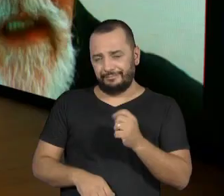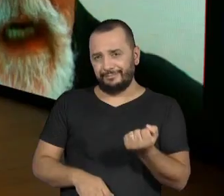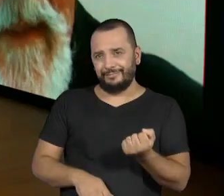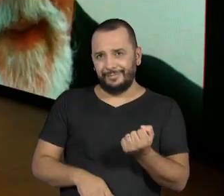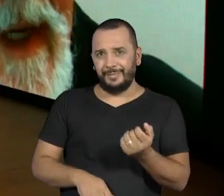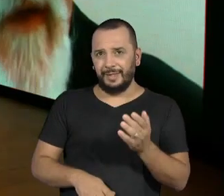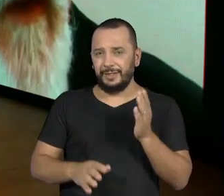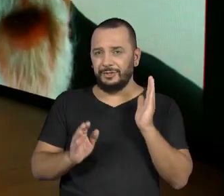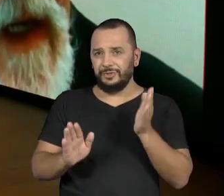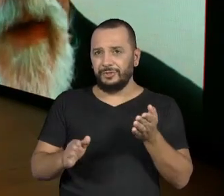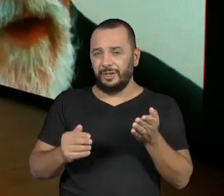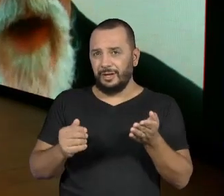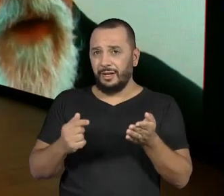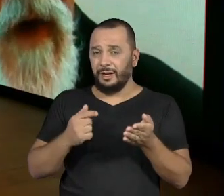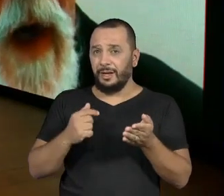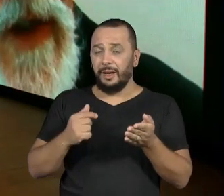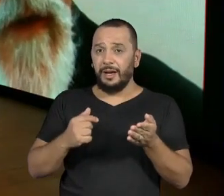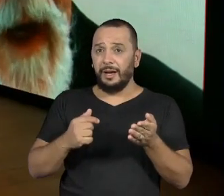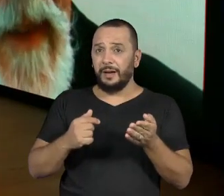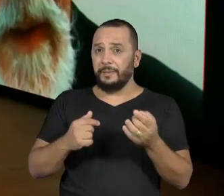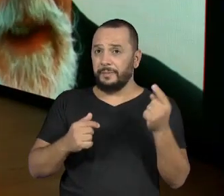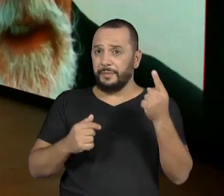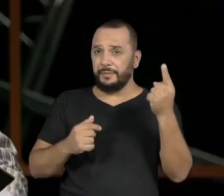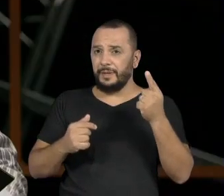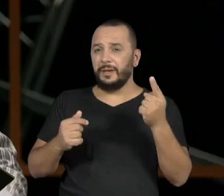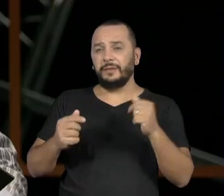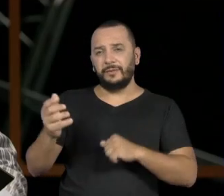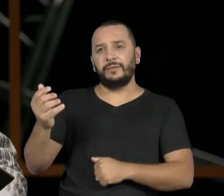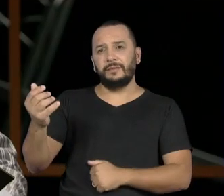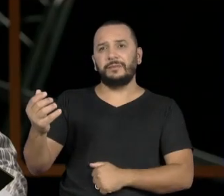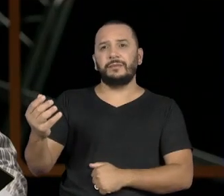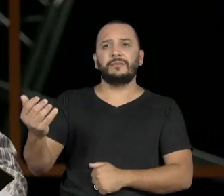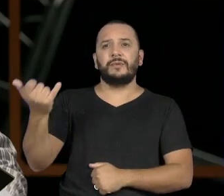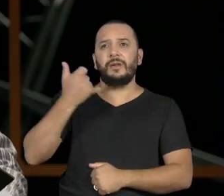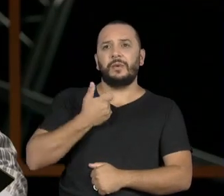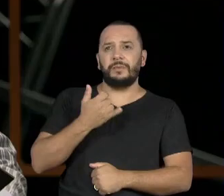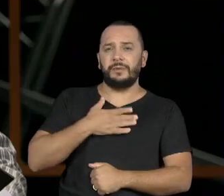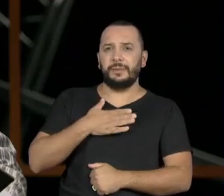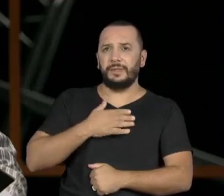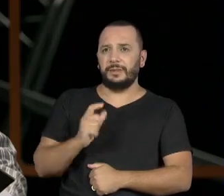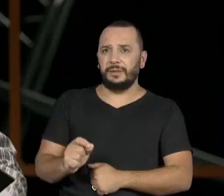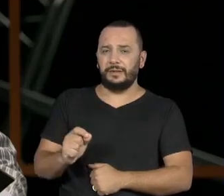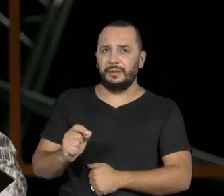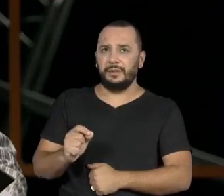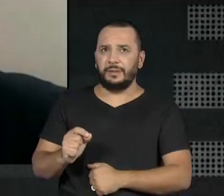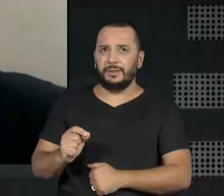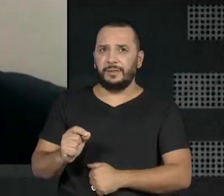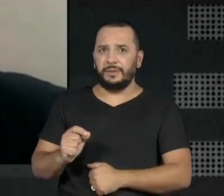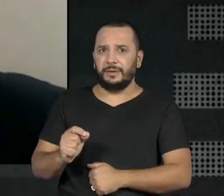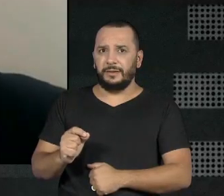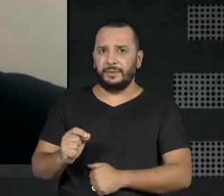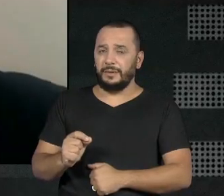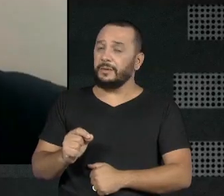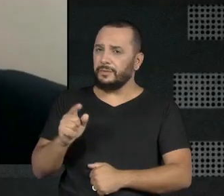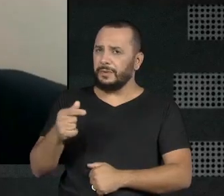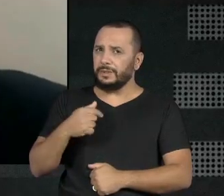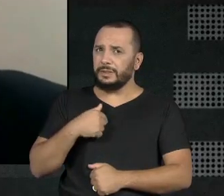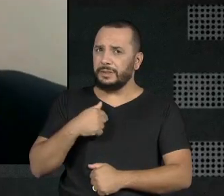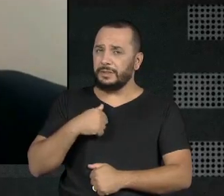E a primeira fala que o Sérgio Viotti fala para mim, ele fala assim, com o meu espetáculo, o Milo Tindos,